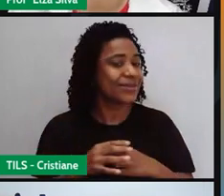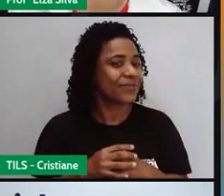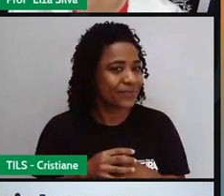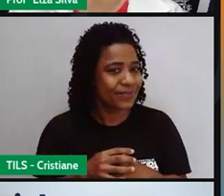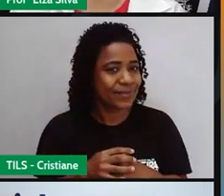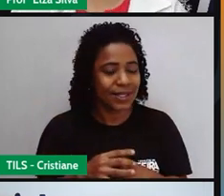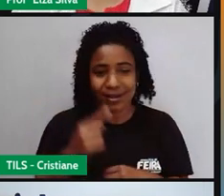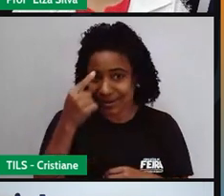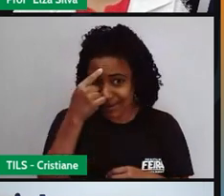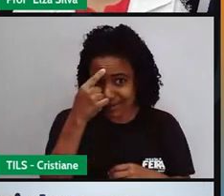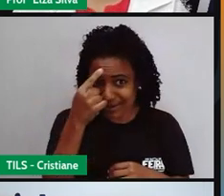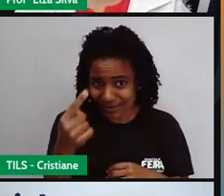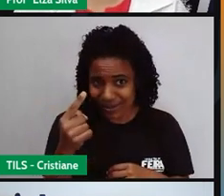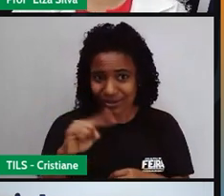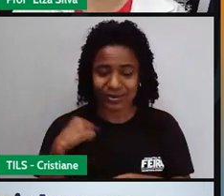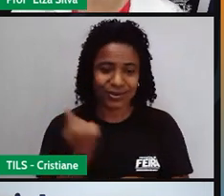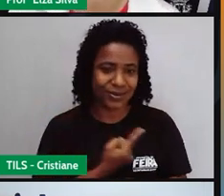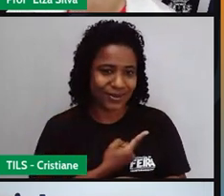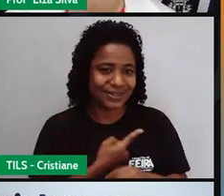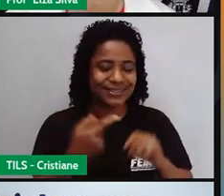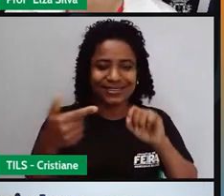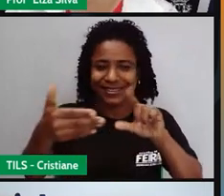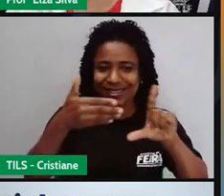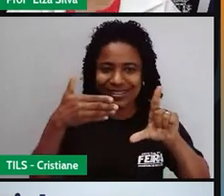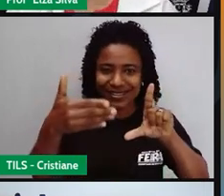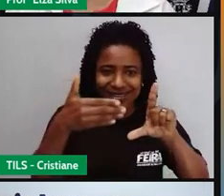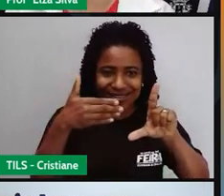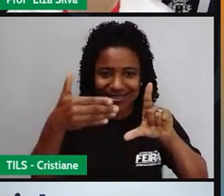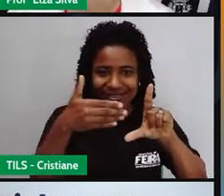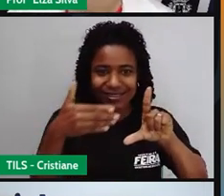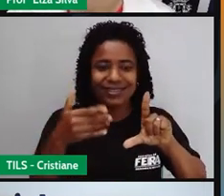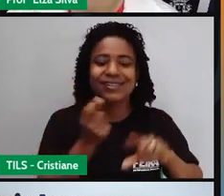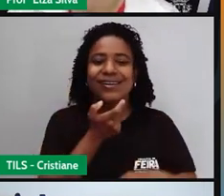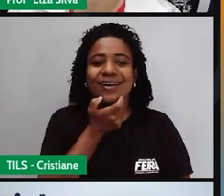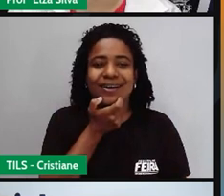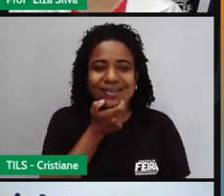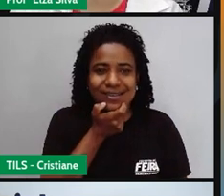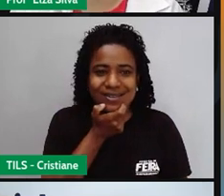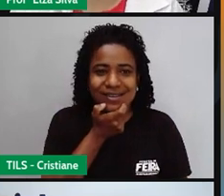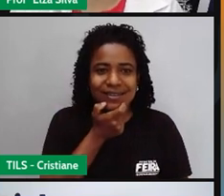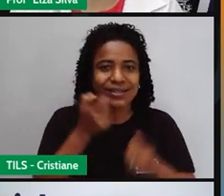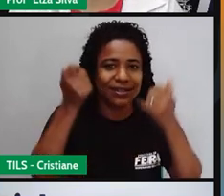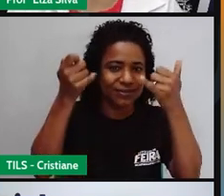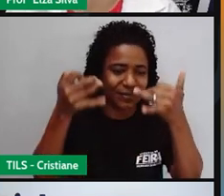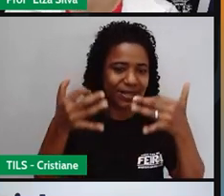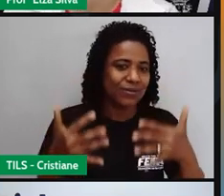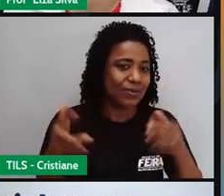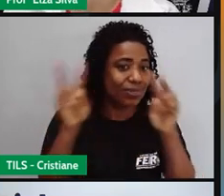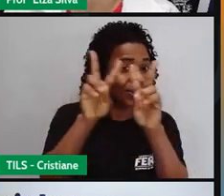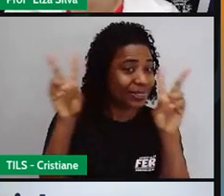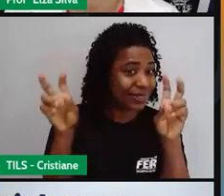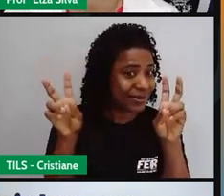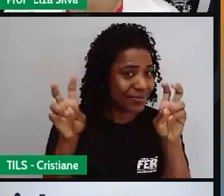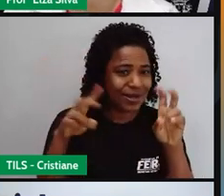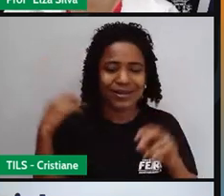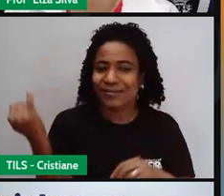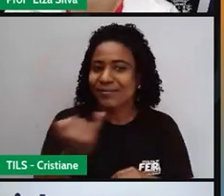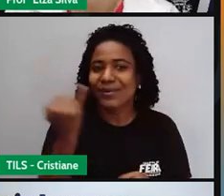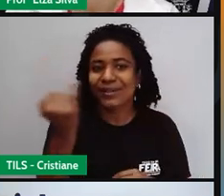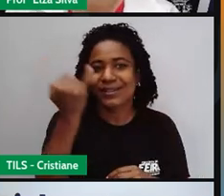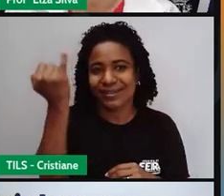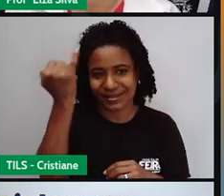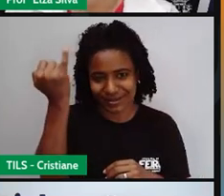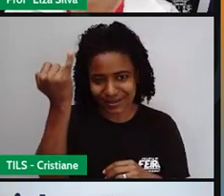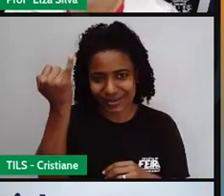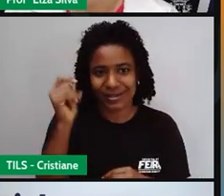momento que nós estamos aqui interagindo virtualmente nas aulas de inglês, nós falamos sobre um tema que é fundamental para a nossa